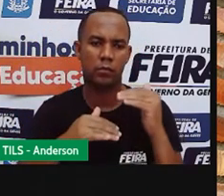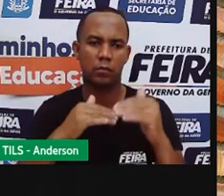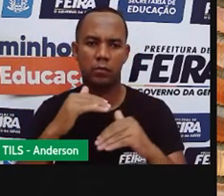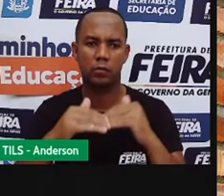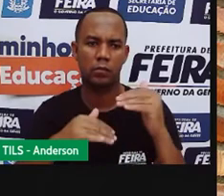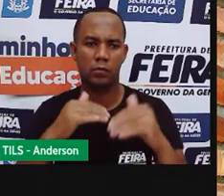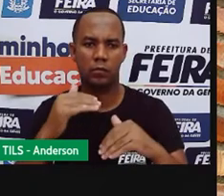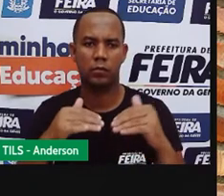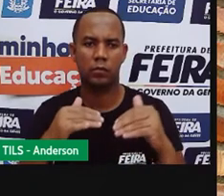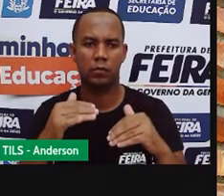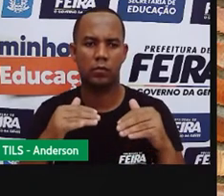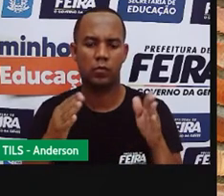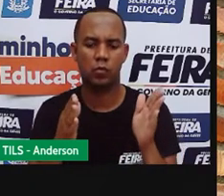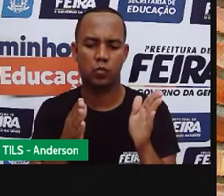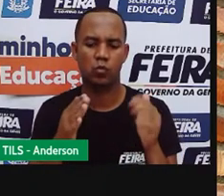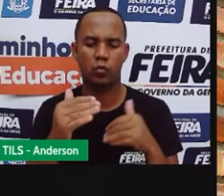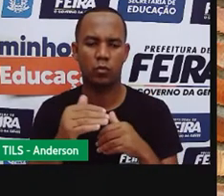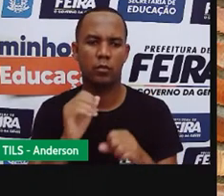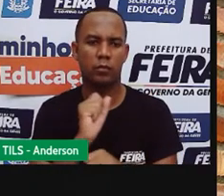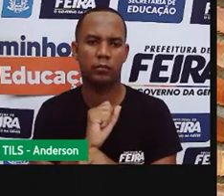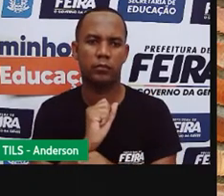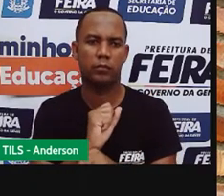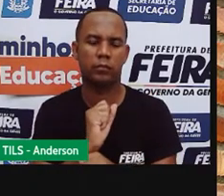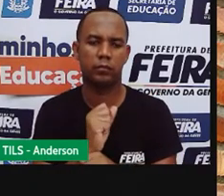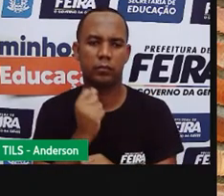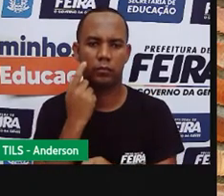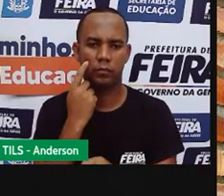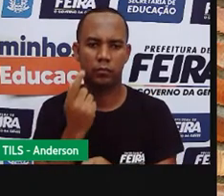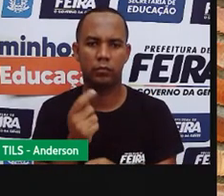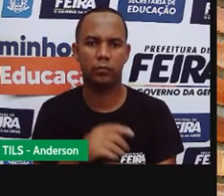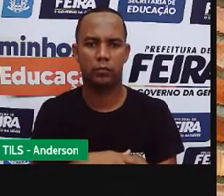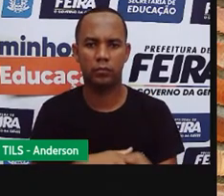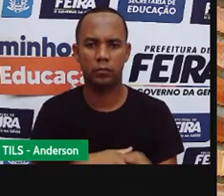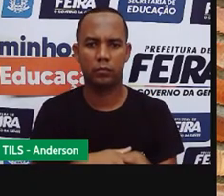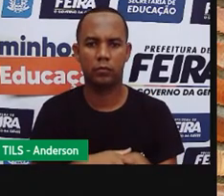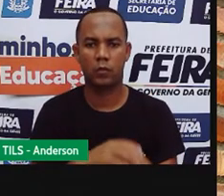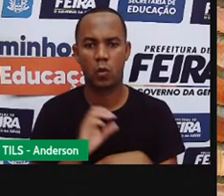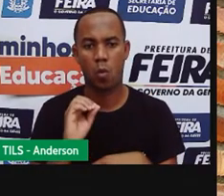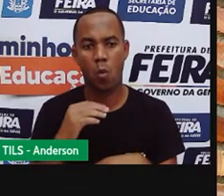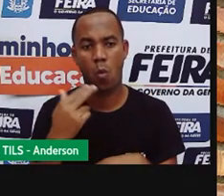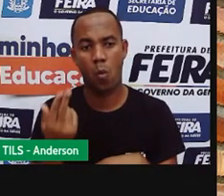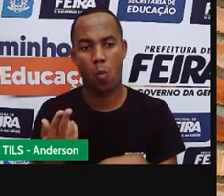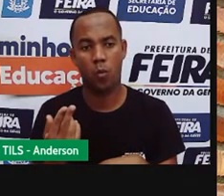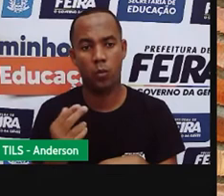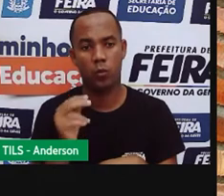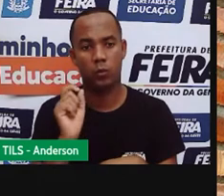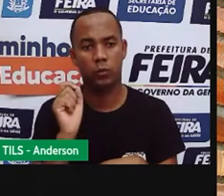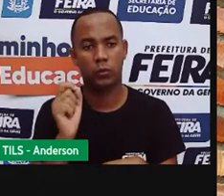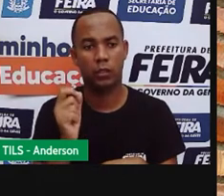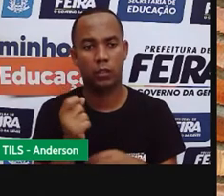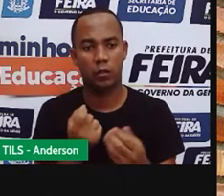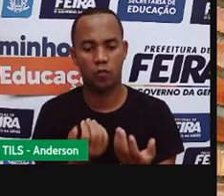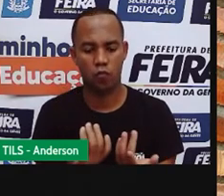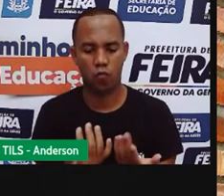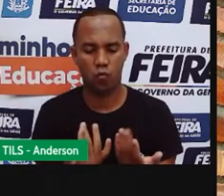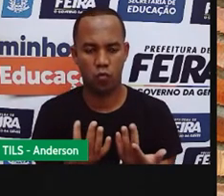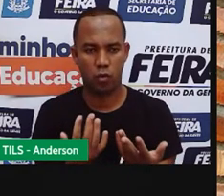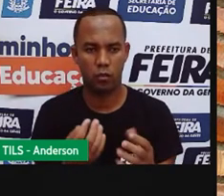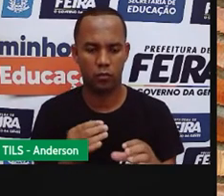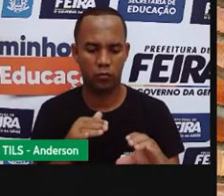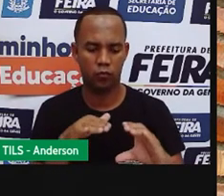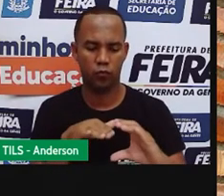de secar esse material. Ou, ele é cozido em fornos na